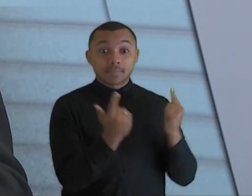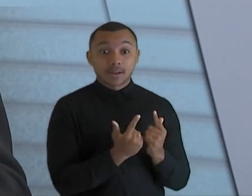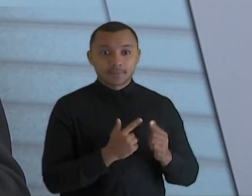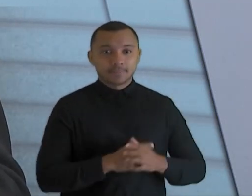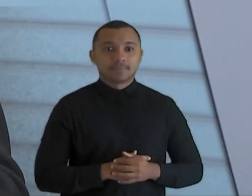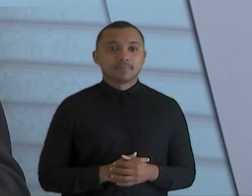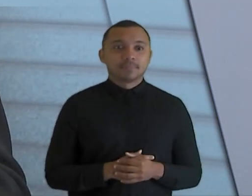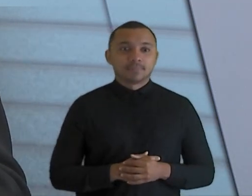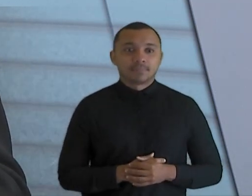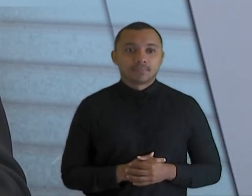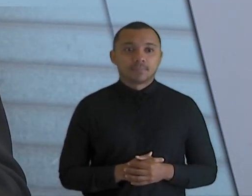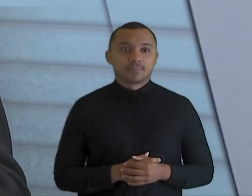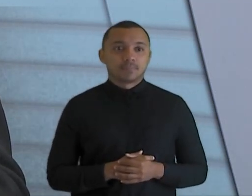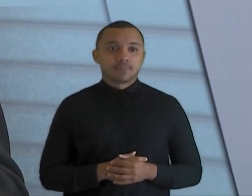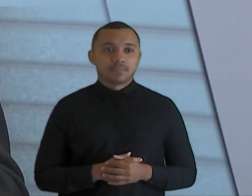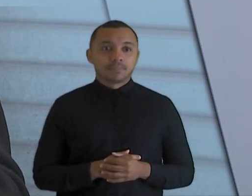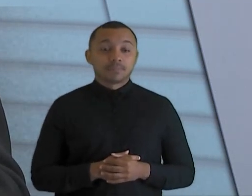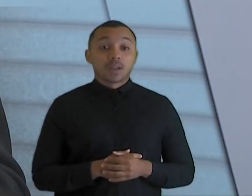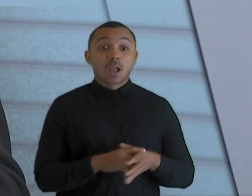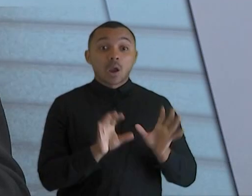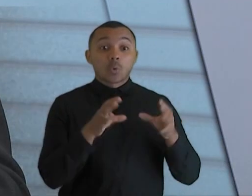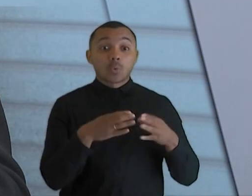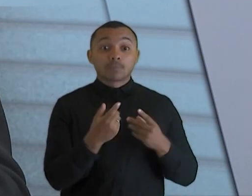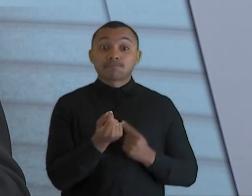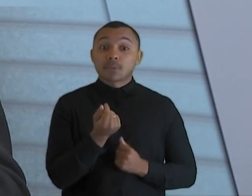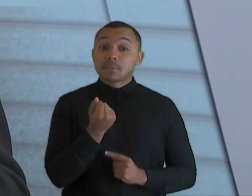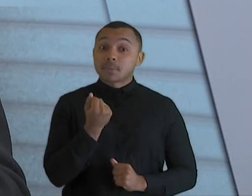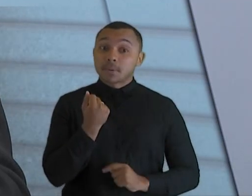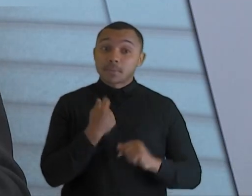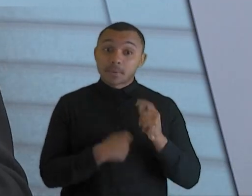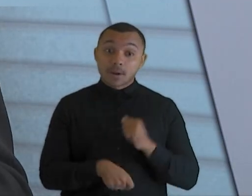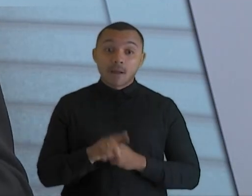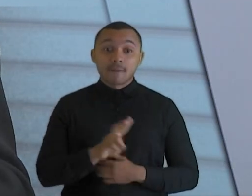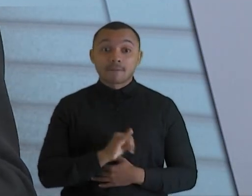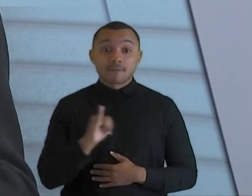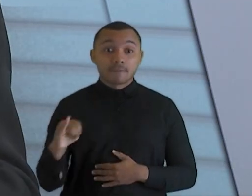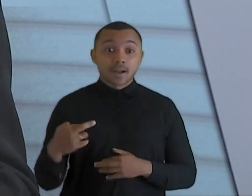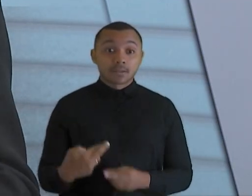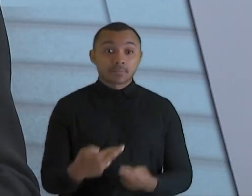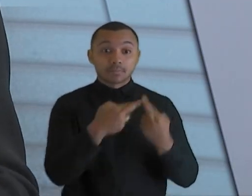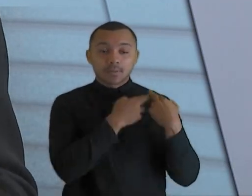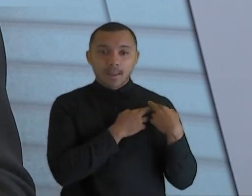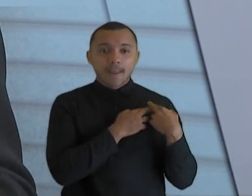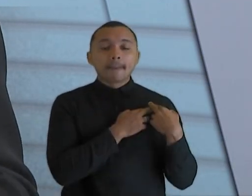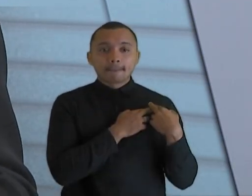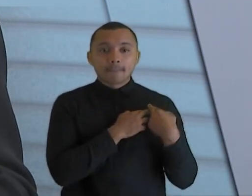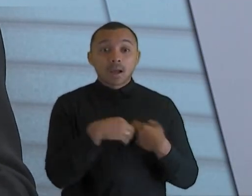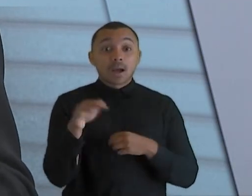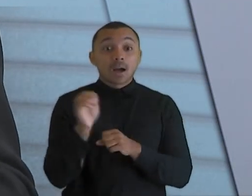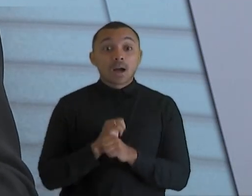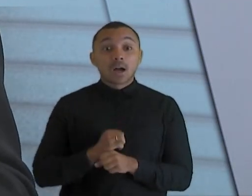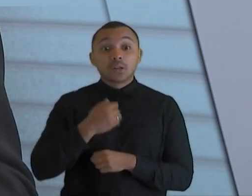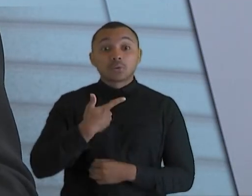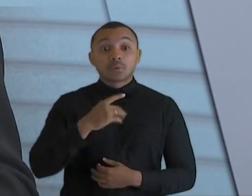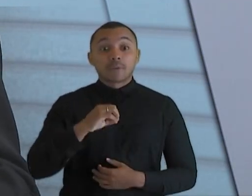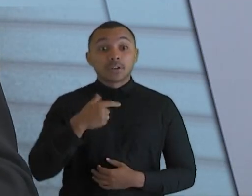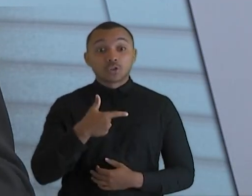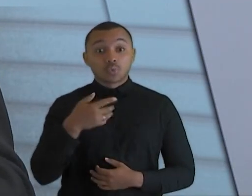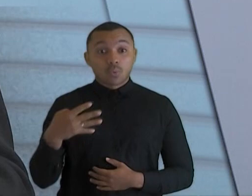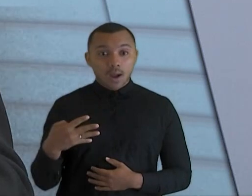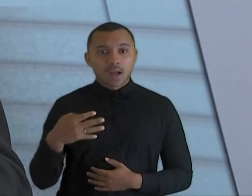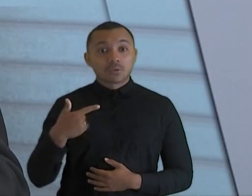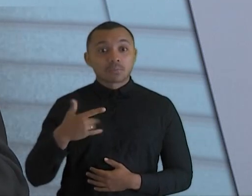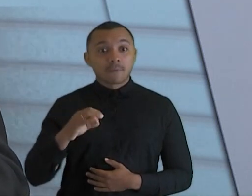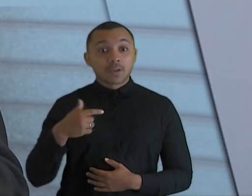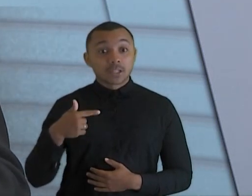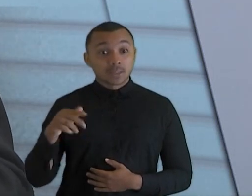o comando do Tribunal de Contas, vai comandar o tribunal no BN 2024-2025, houve uma sessão